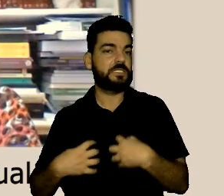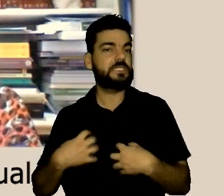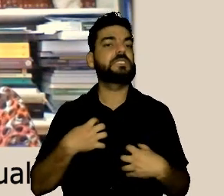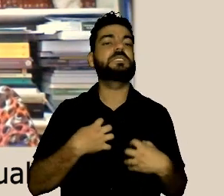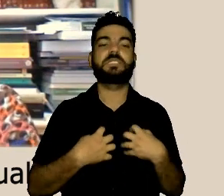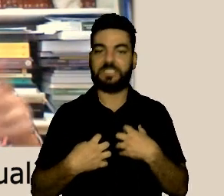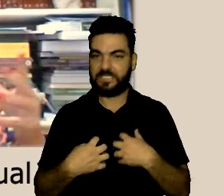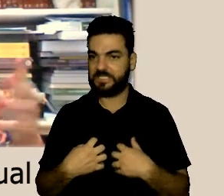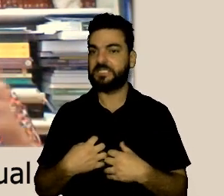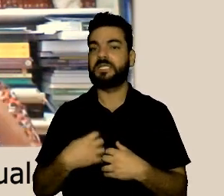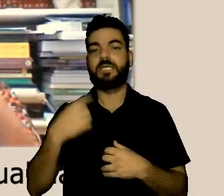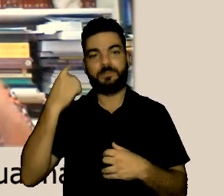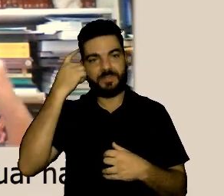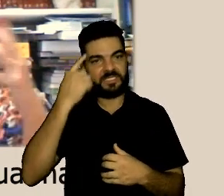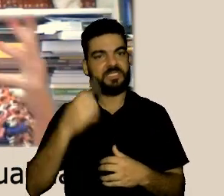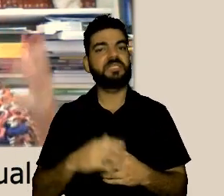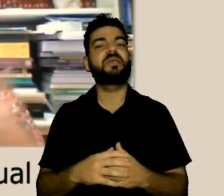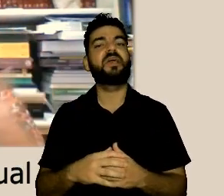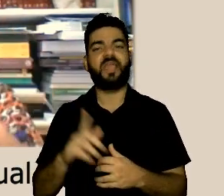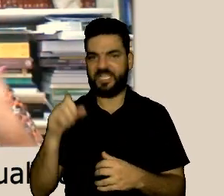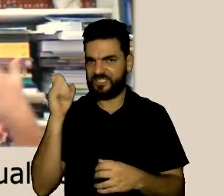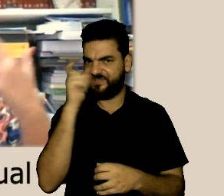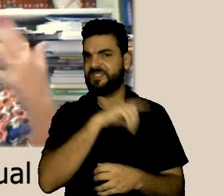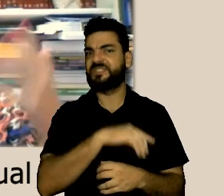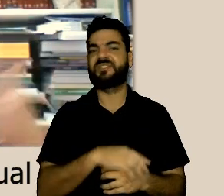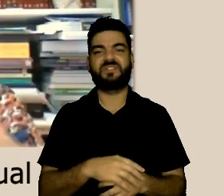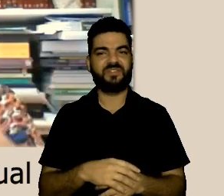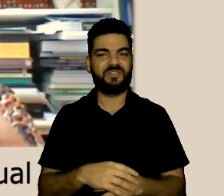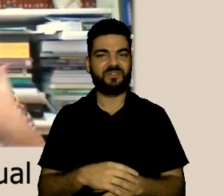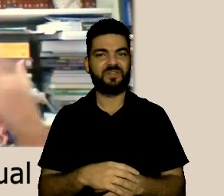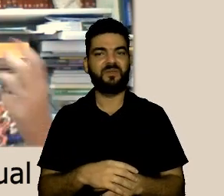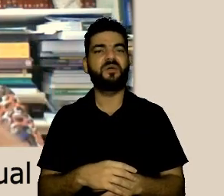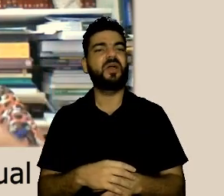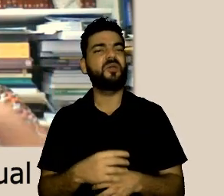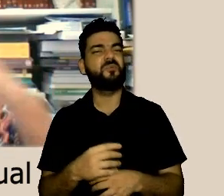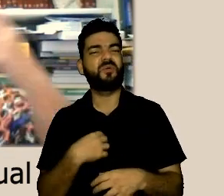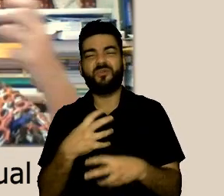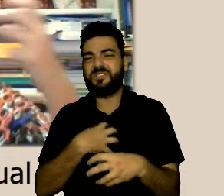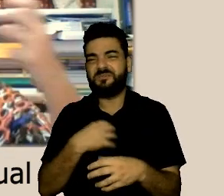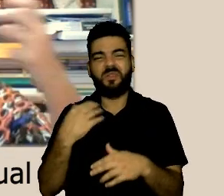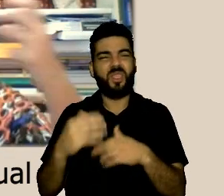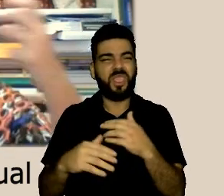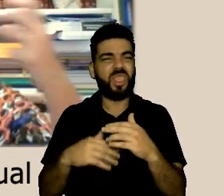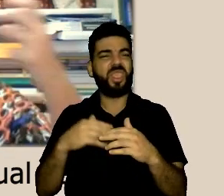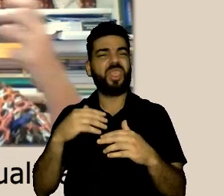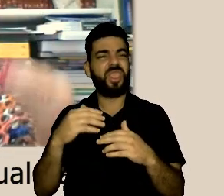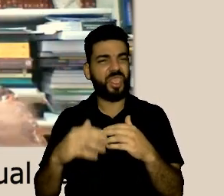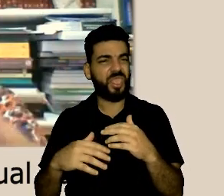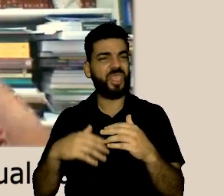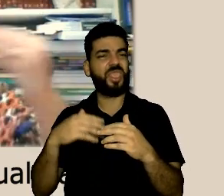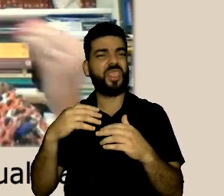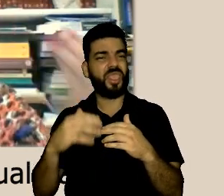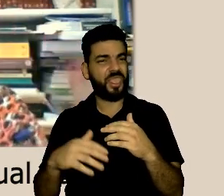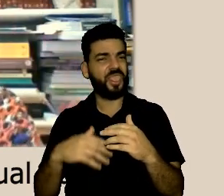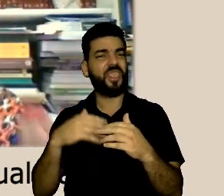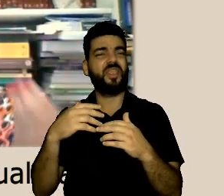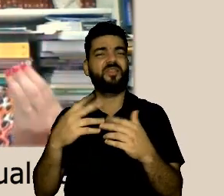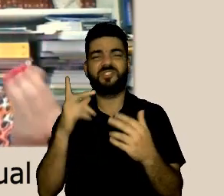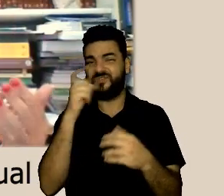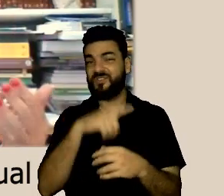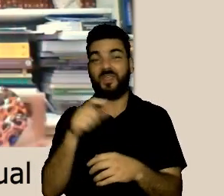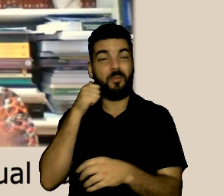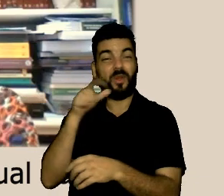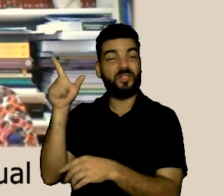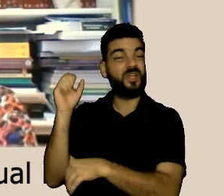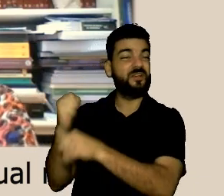Jocely porque a gente fica na angústia com aquela angústia que não está chegando